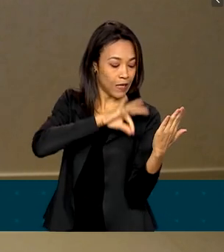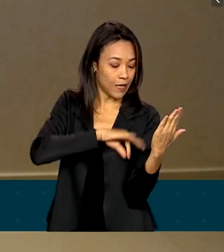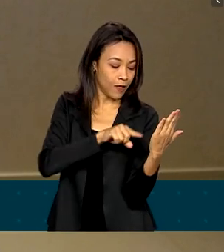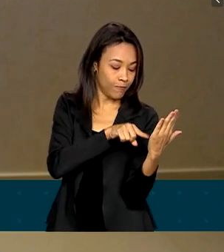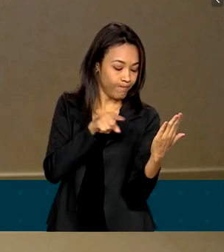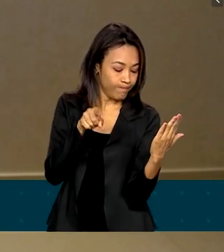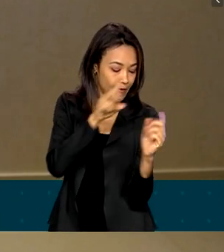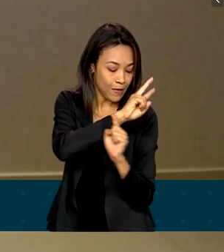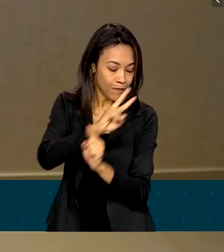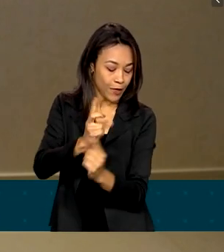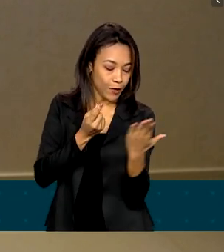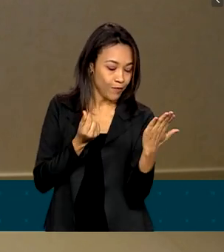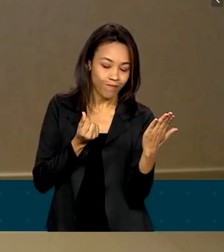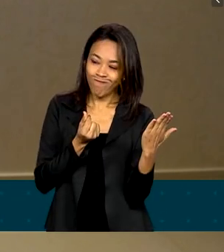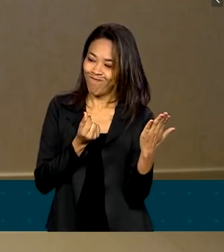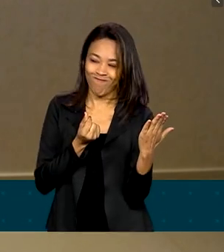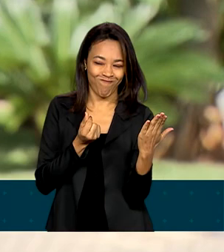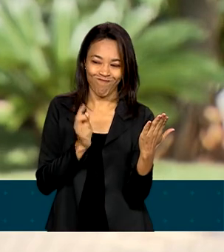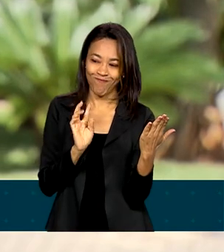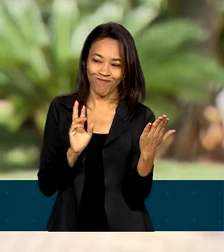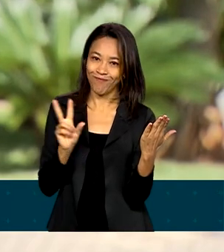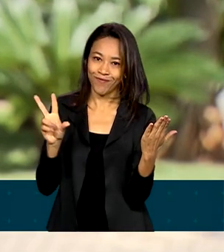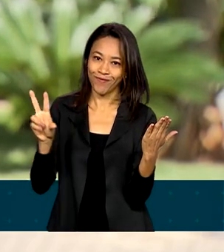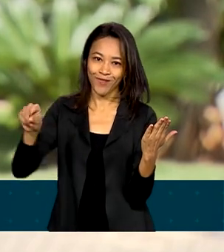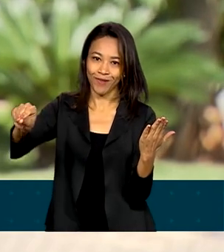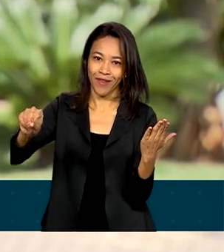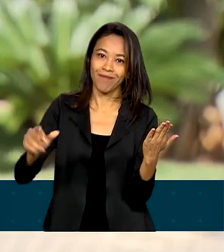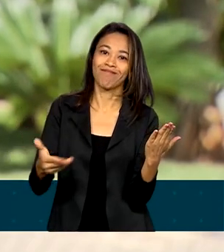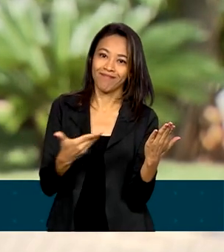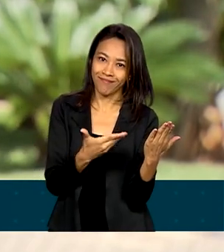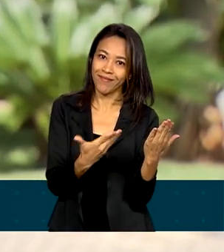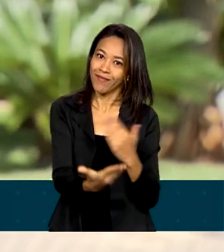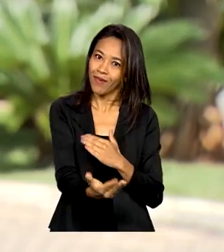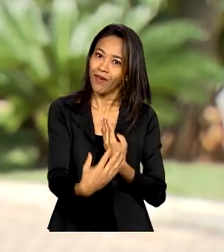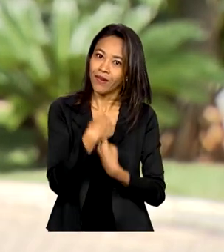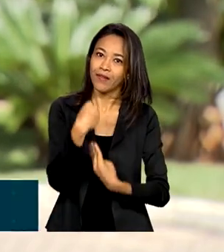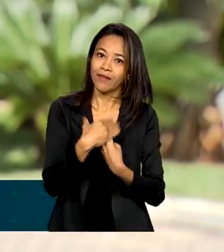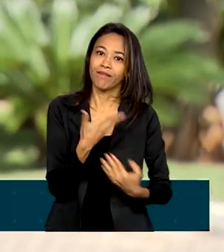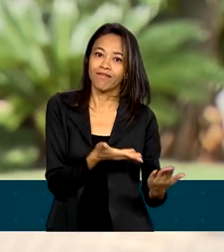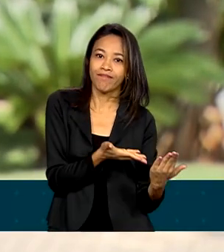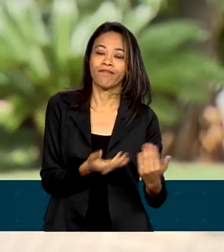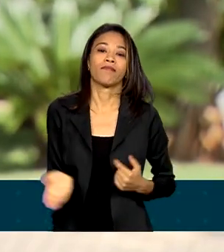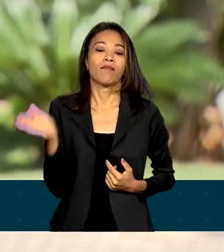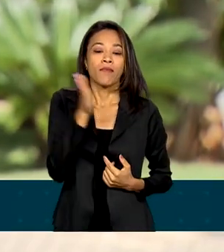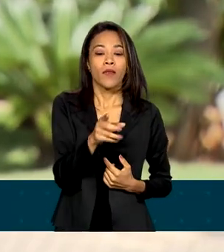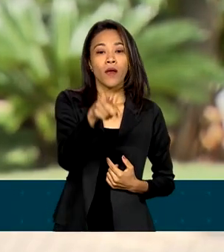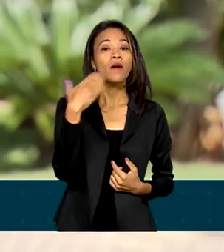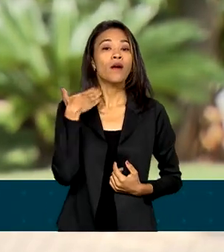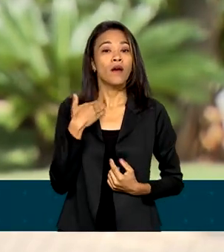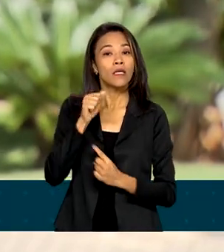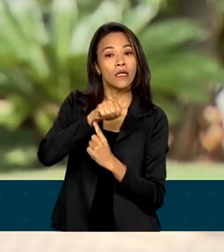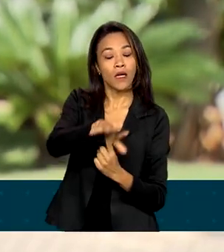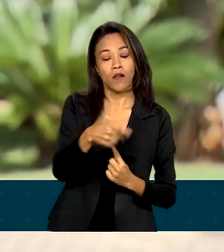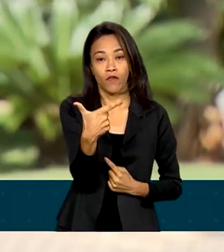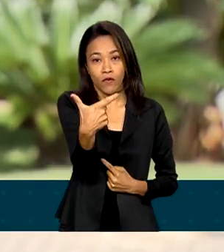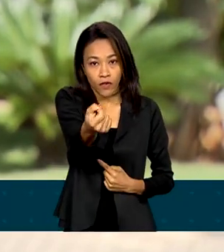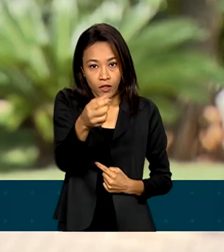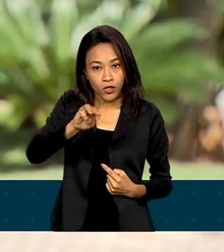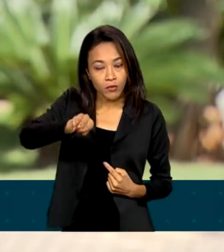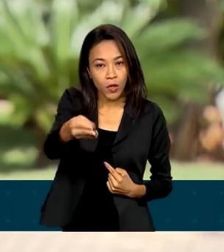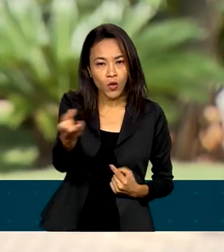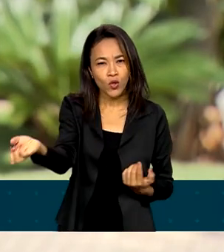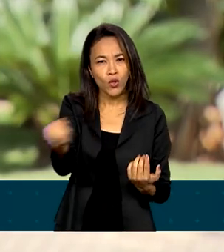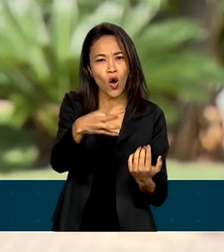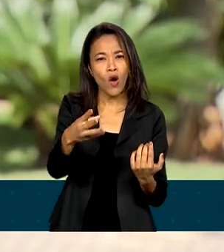para contração de novas dívidas. A expectativa do Banco Central com a iniciativa é de que 20 milhões de novos